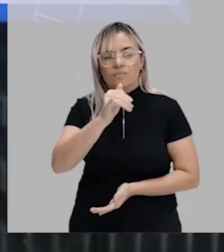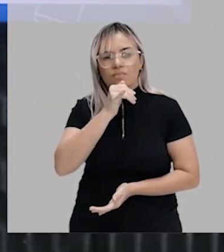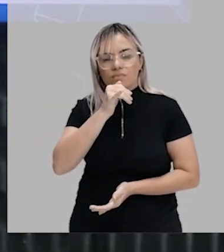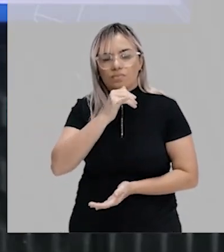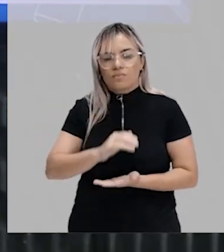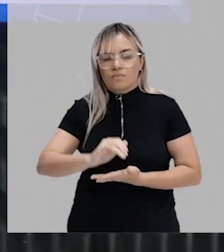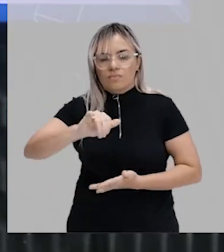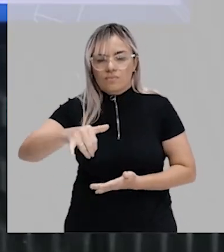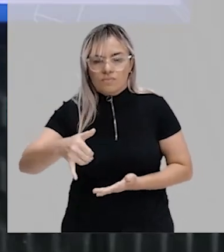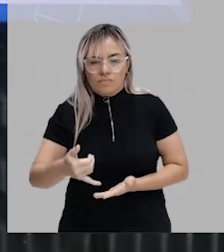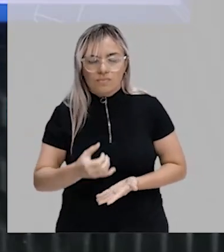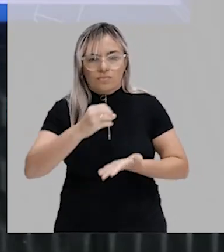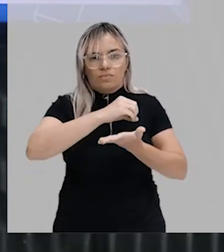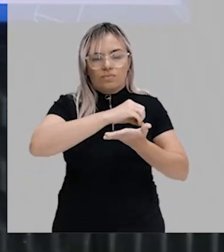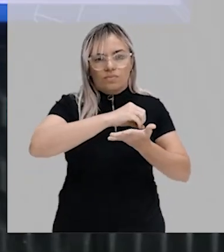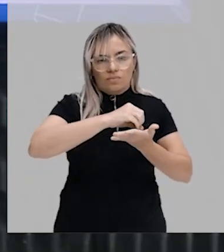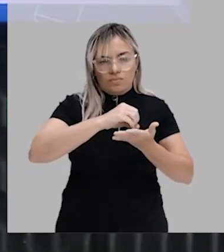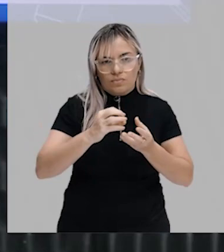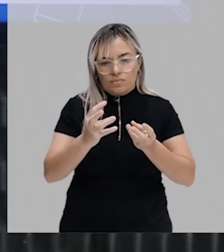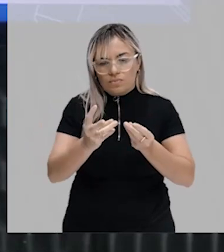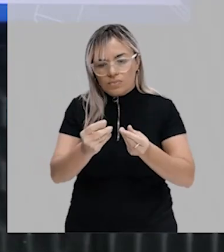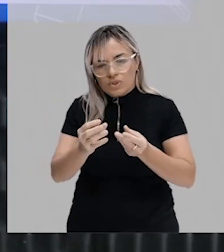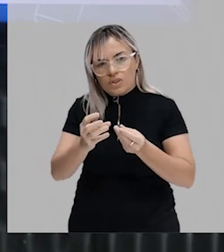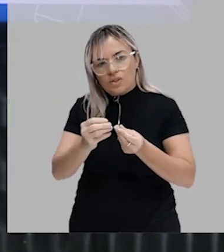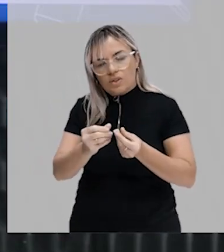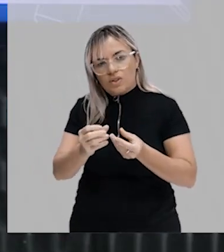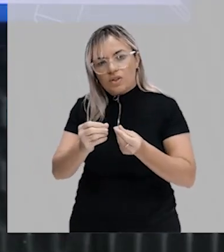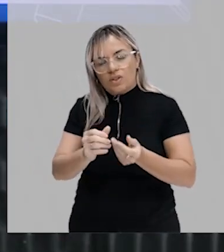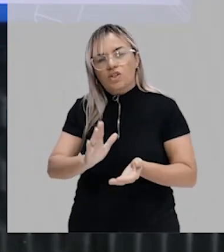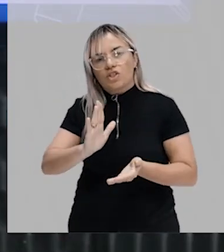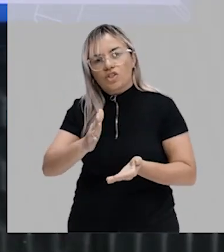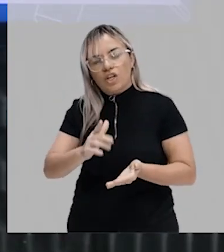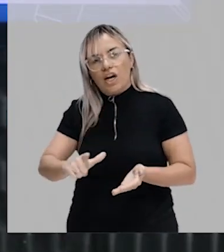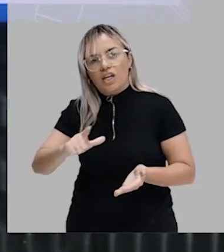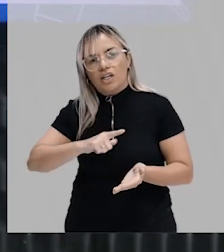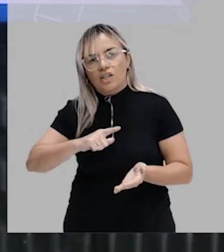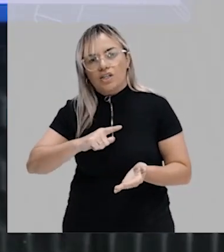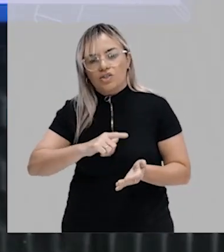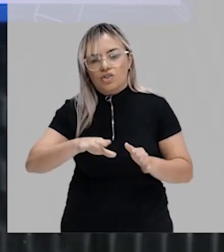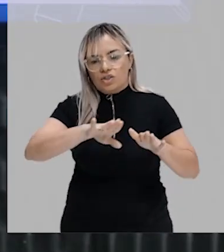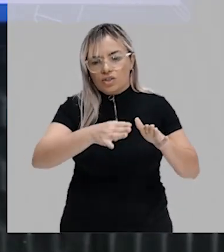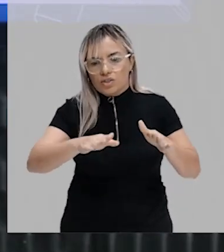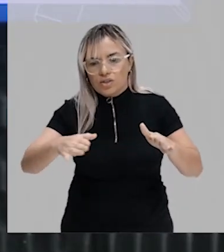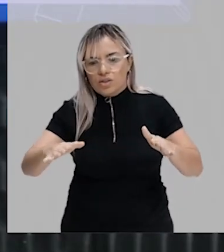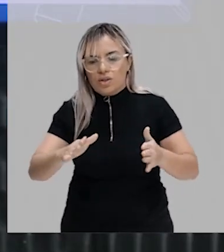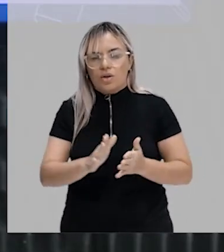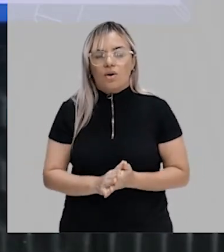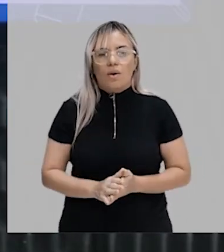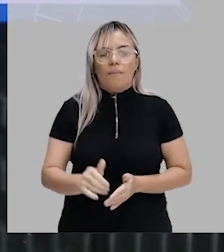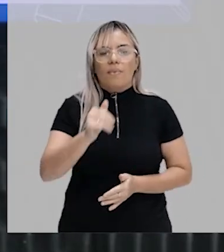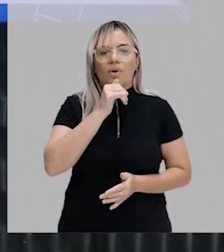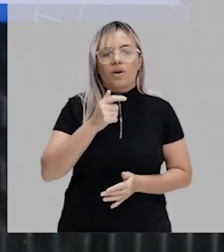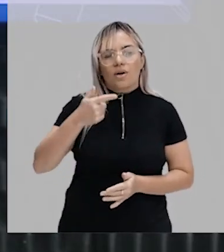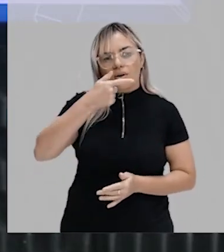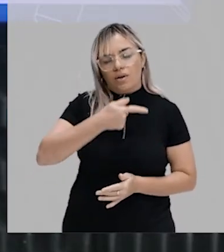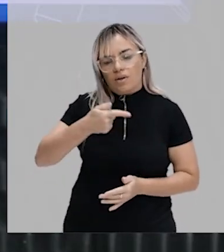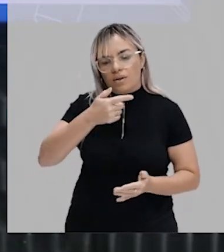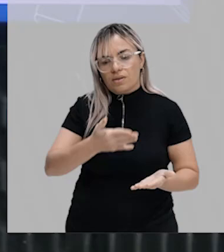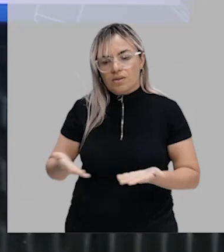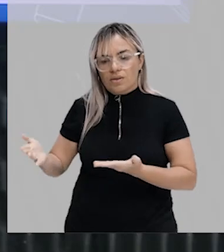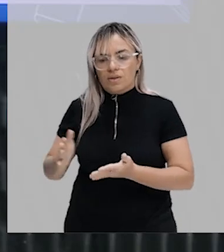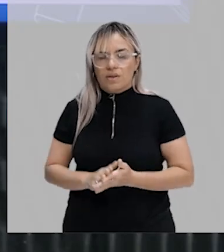aproveitado a matéria orgânica, que já estava pronta no ambiente, por exemplo, a glicose, e eles faziam o que a gente chama de